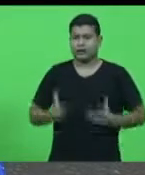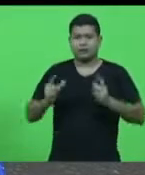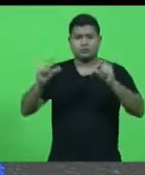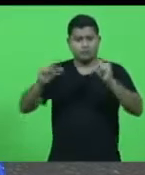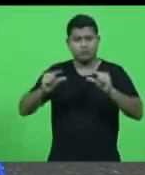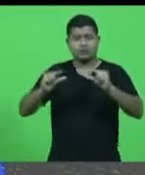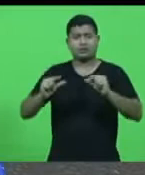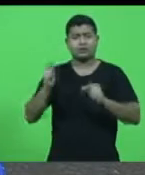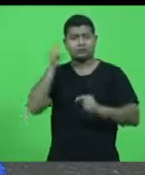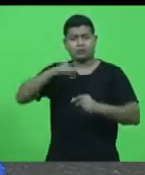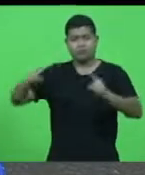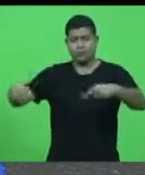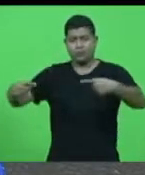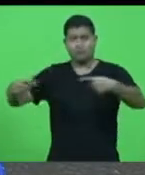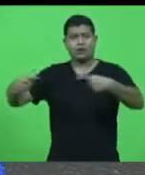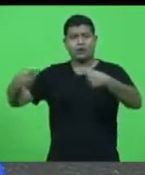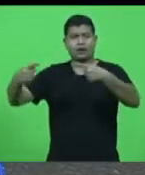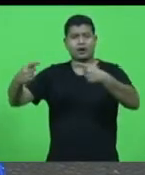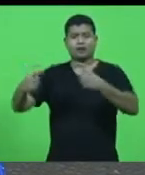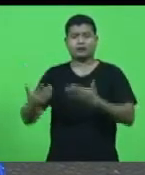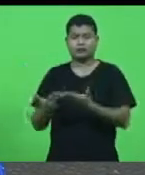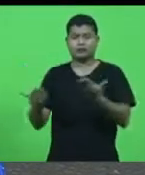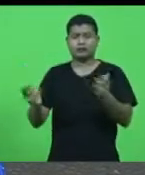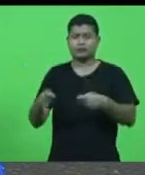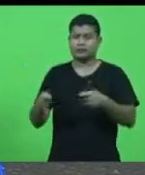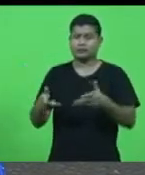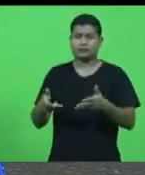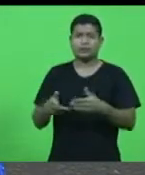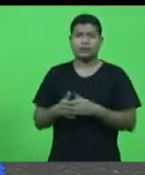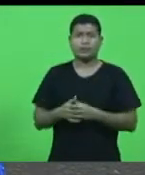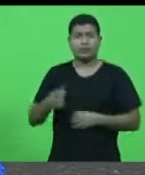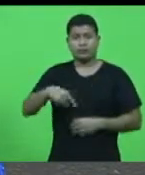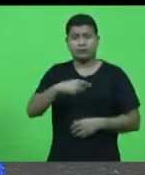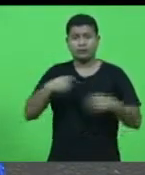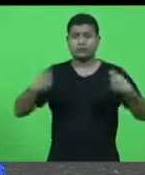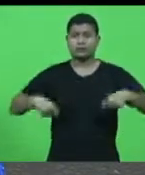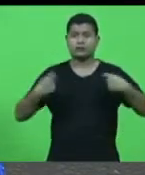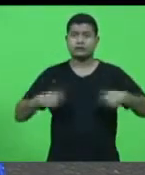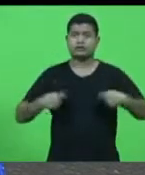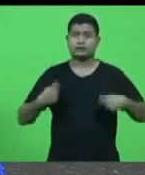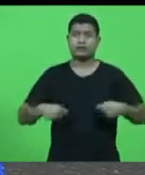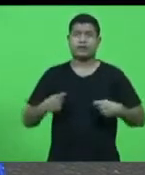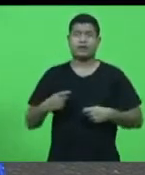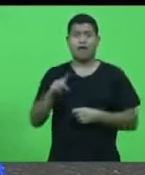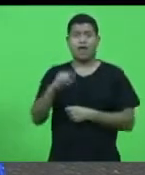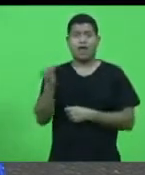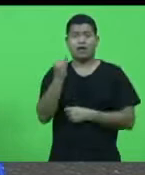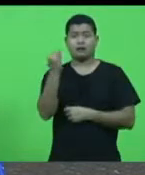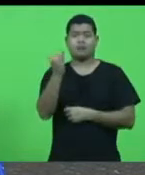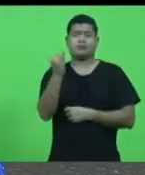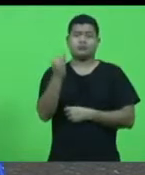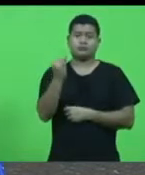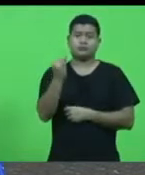Então, nós precisamos ir muito dessa ferrovia